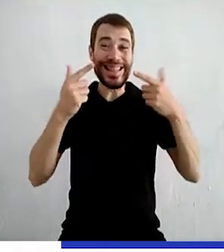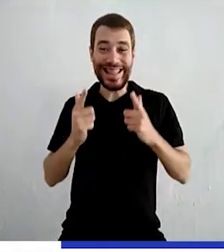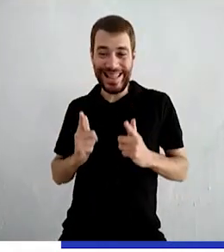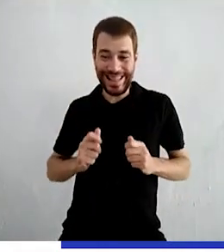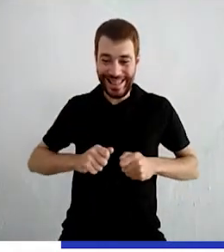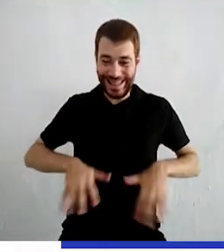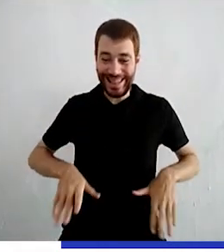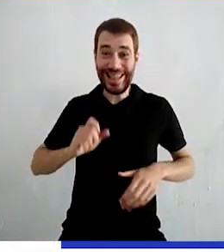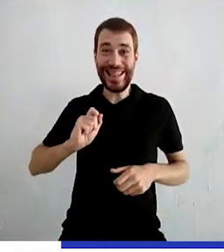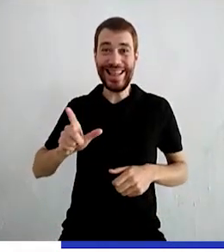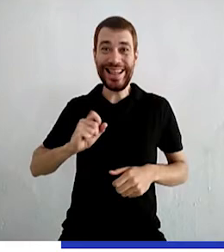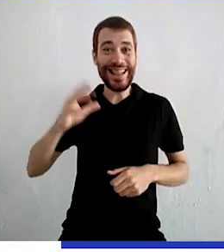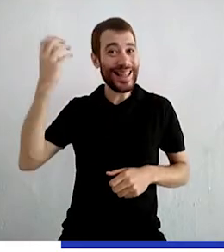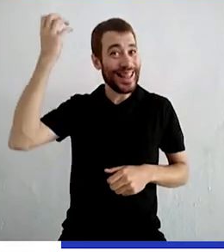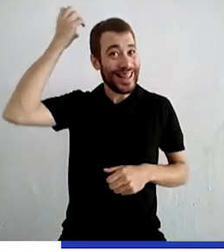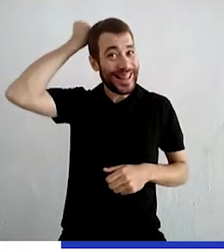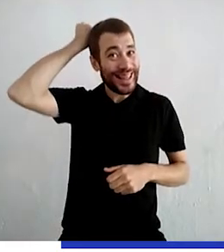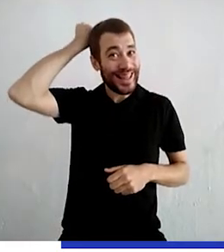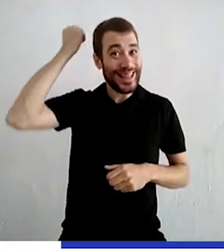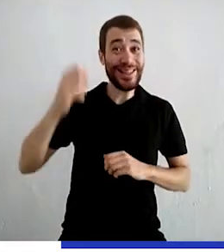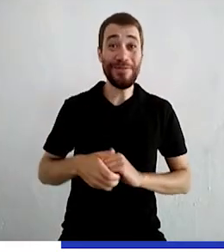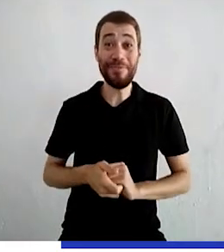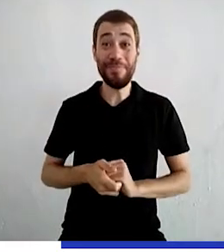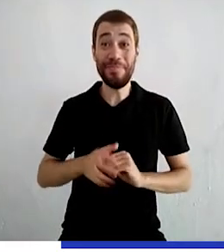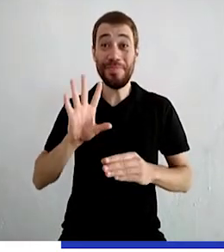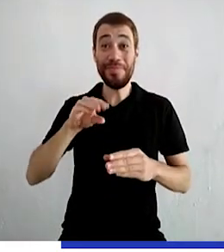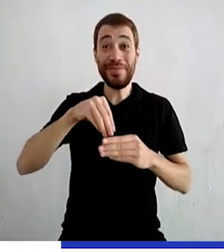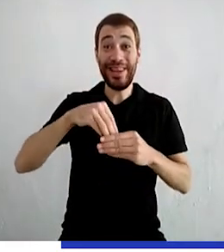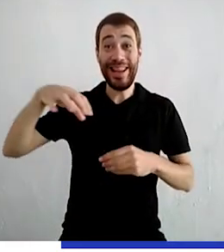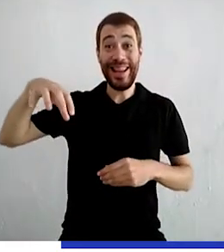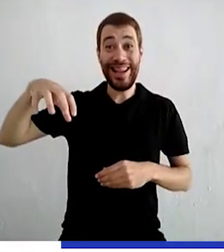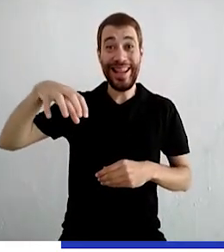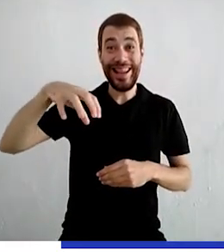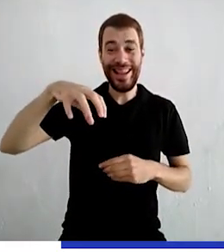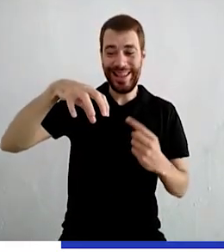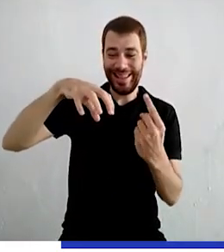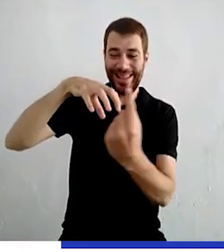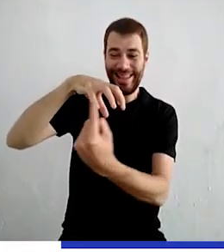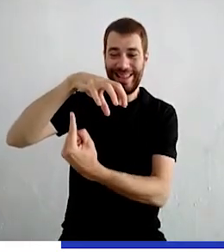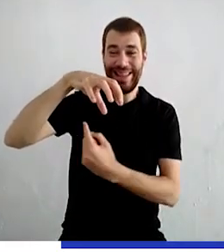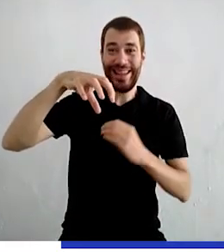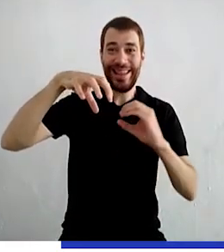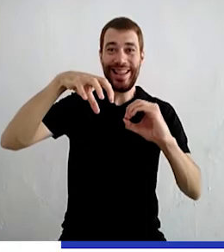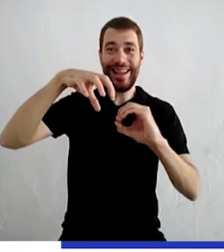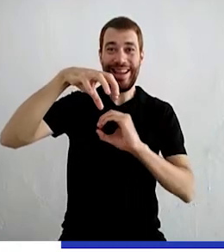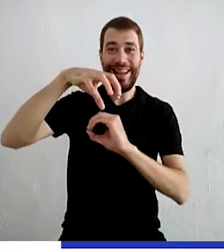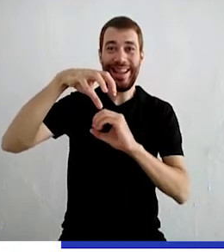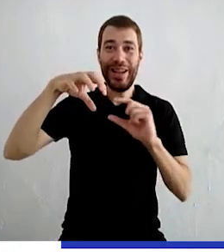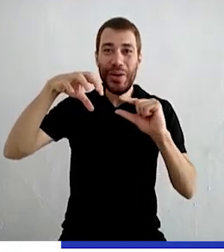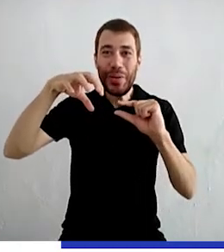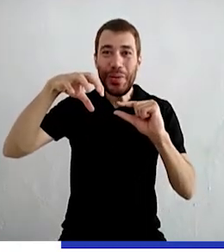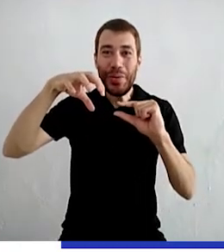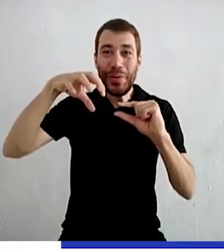vestido azul Um rabo de cavalo Está dentro de uma carruagem redonda Com duas rodinhas